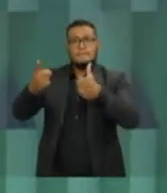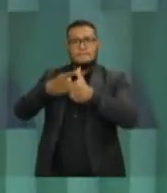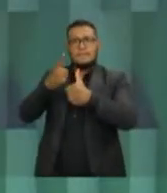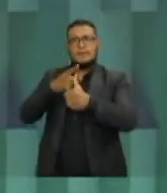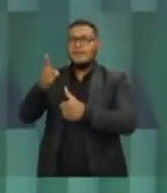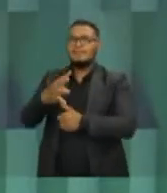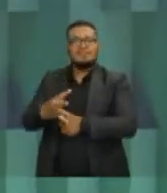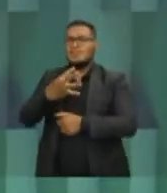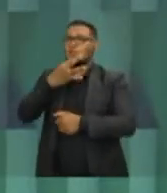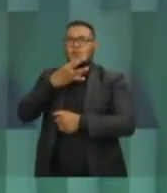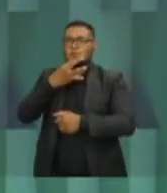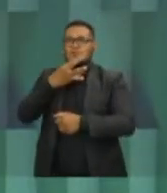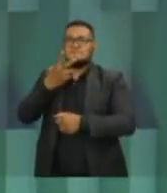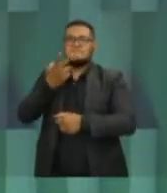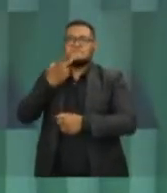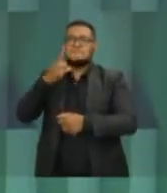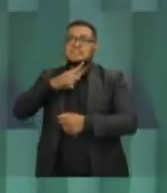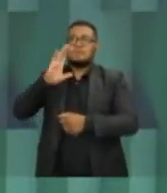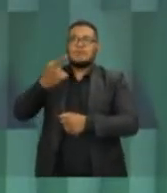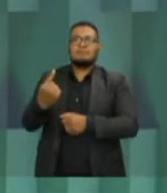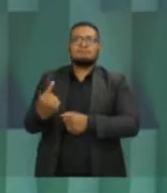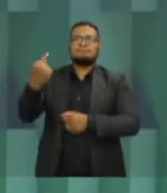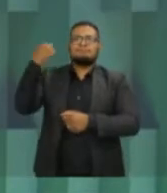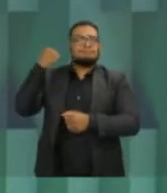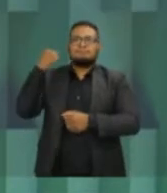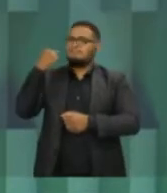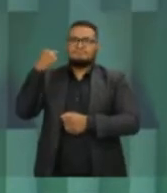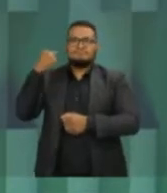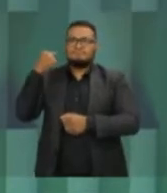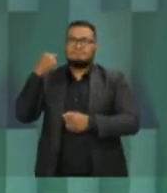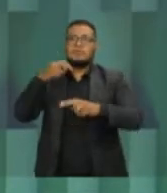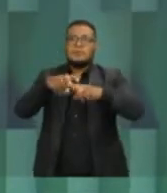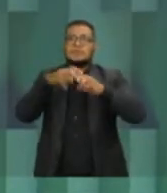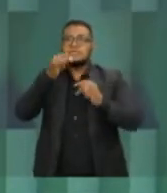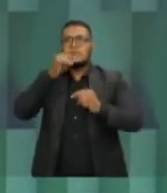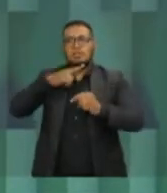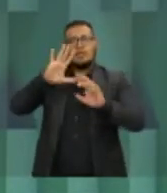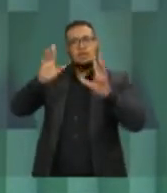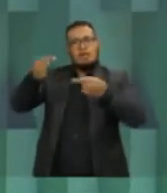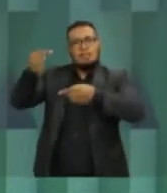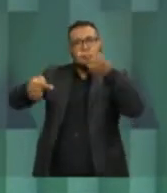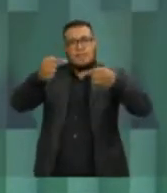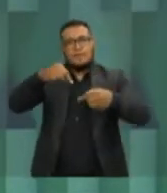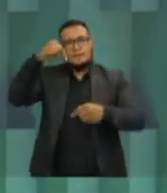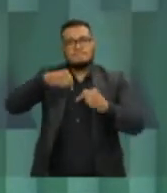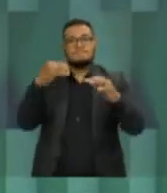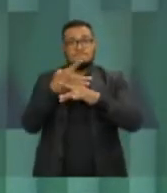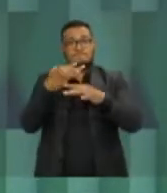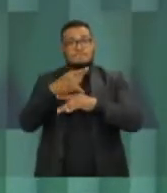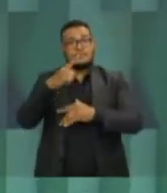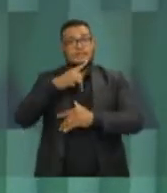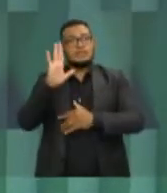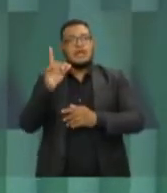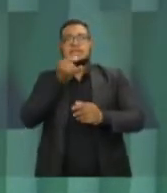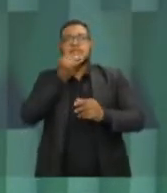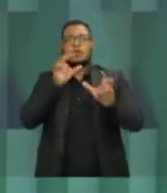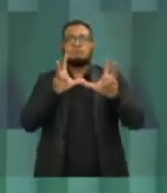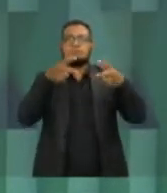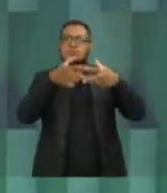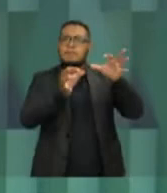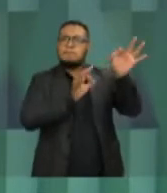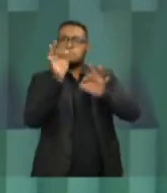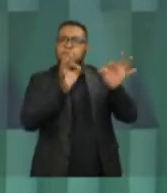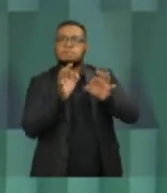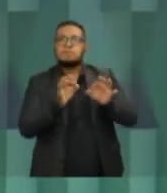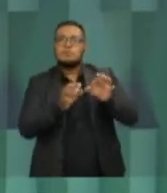conhecimento fala que eu aumentei os impostos. A falta de conhecimento porque tem um conselho, tem um debate com a cidade e tem uma Câmara Municipal que faz a legislação. Então